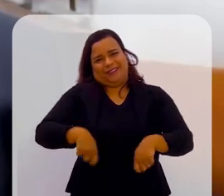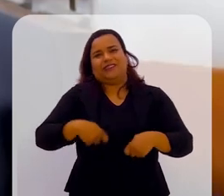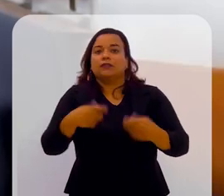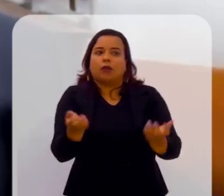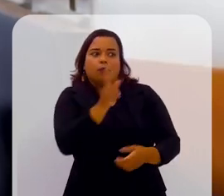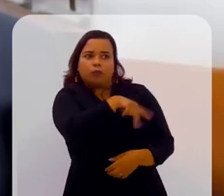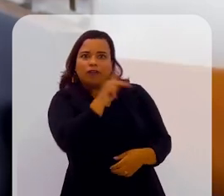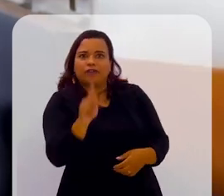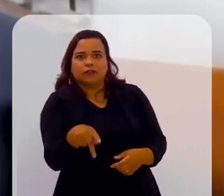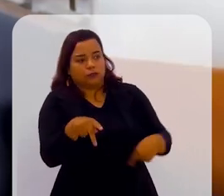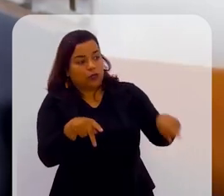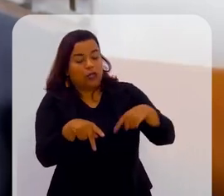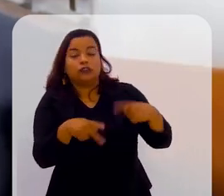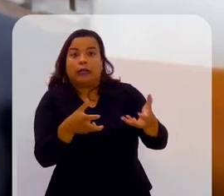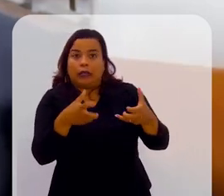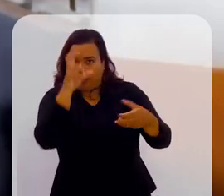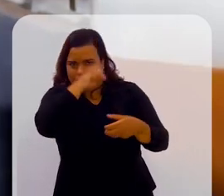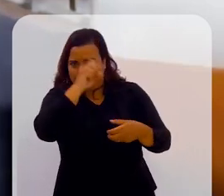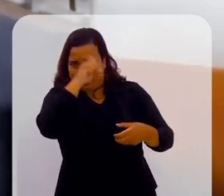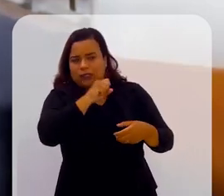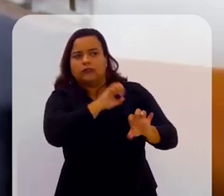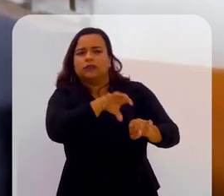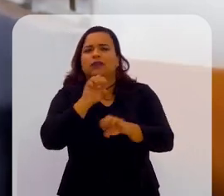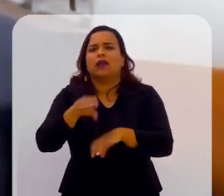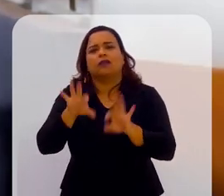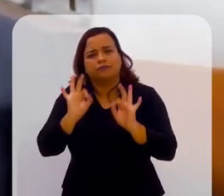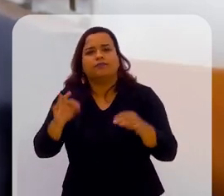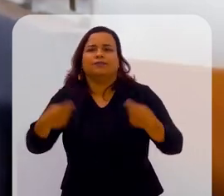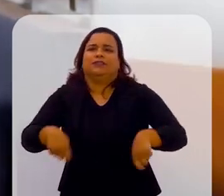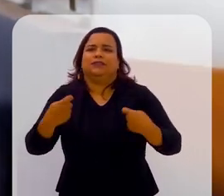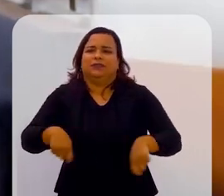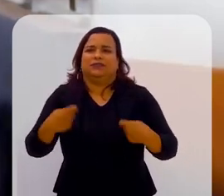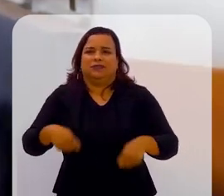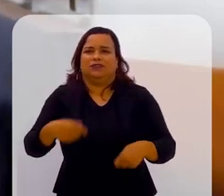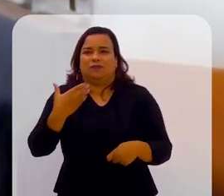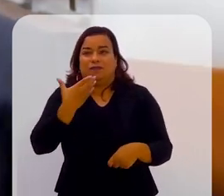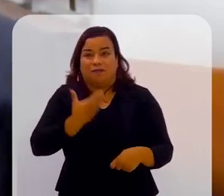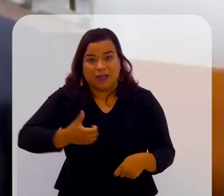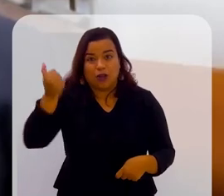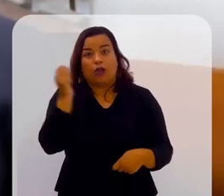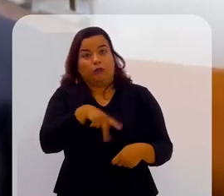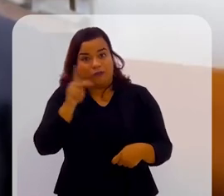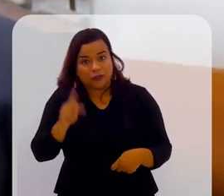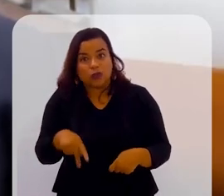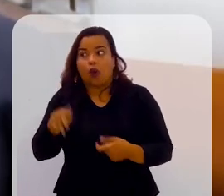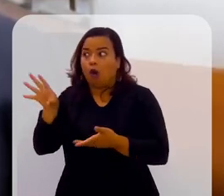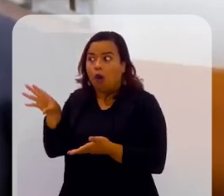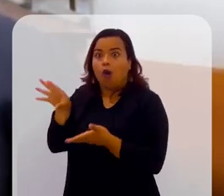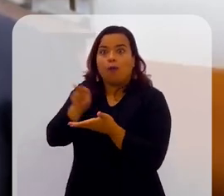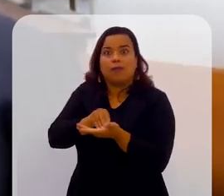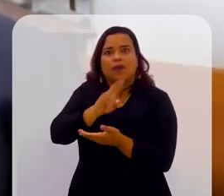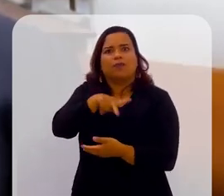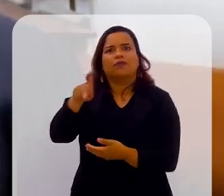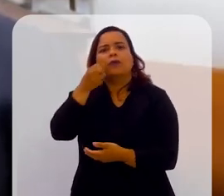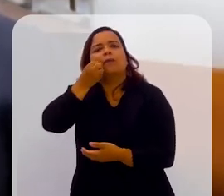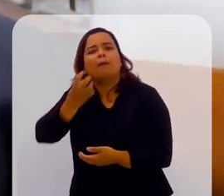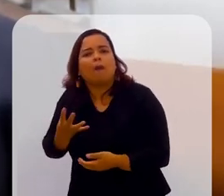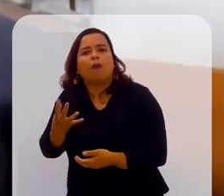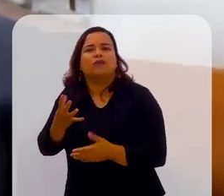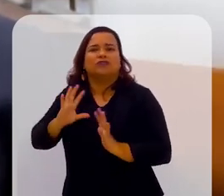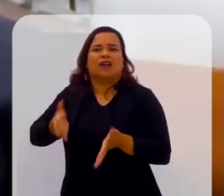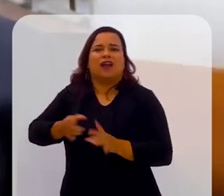os professores, os melhores professores, eles ensinam repetindo o que os melhores professores deles fizeram. E não